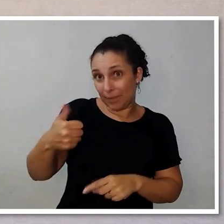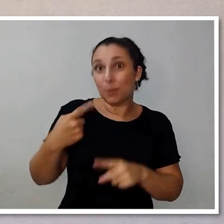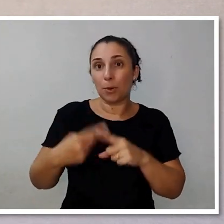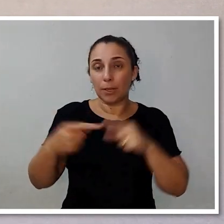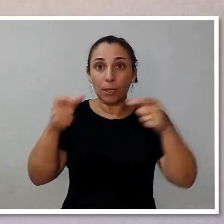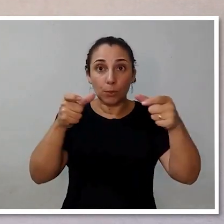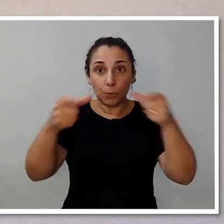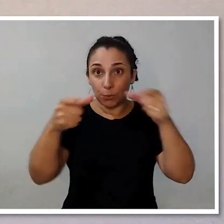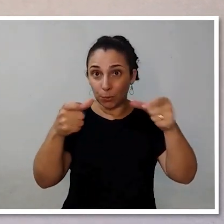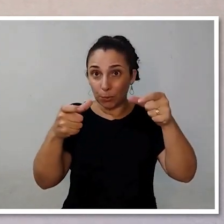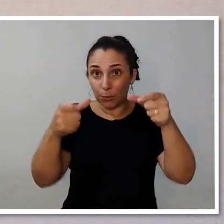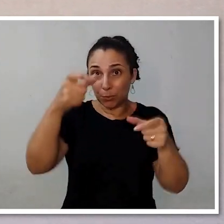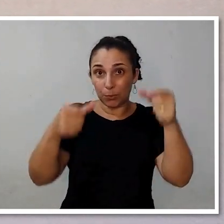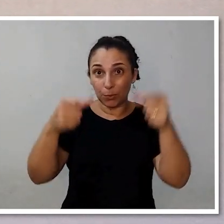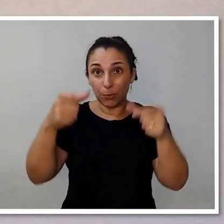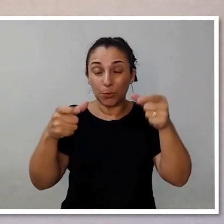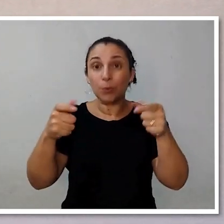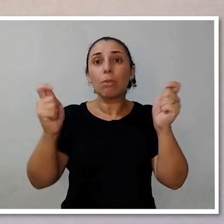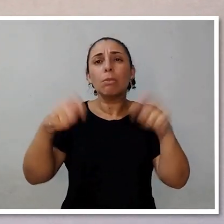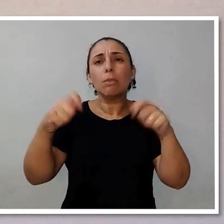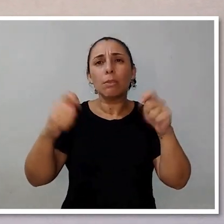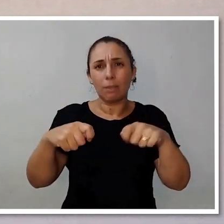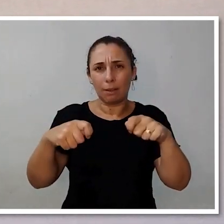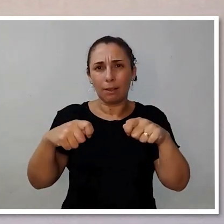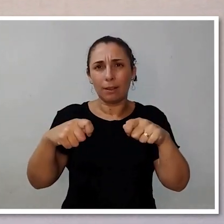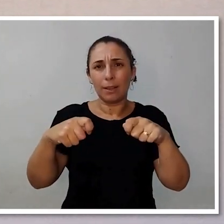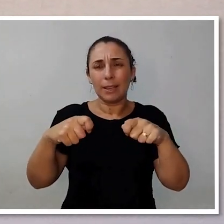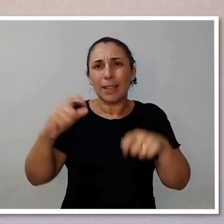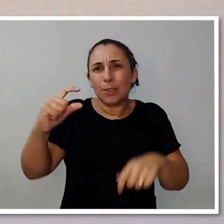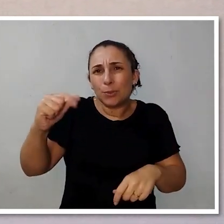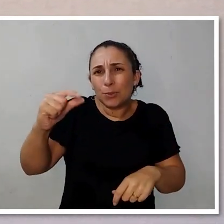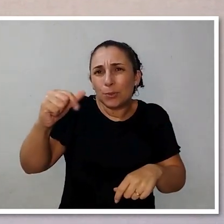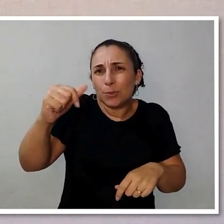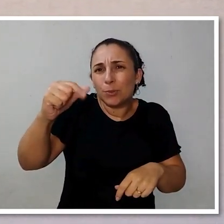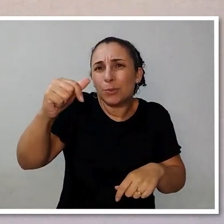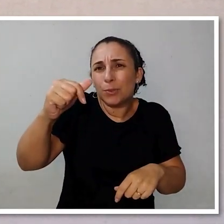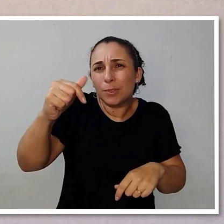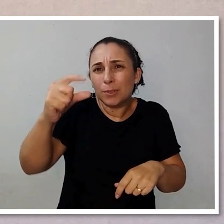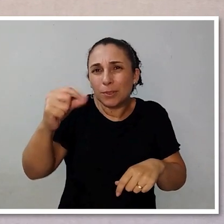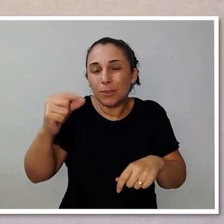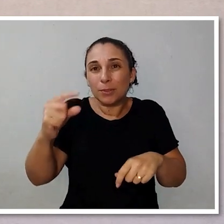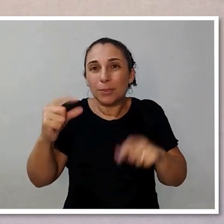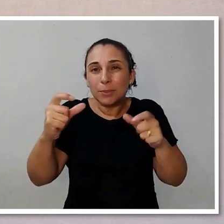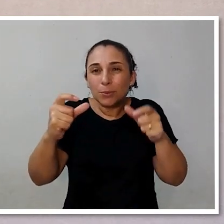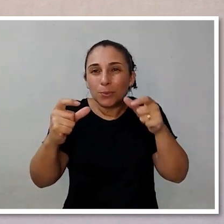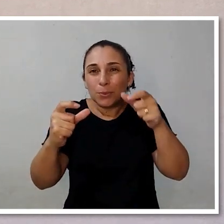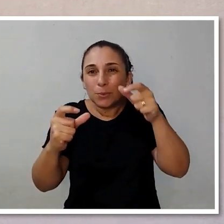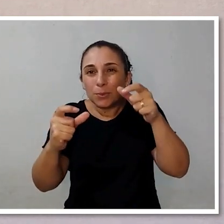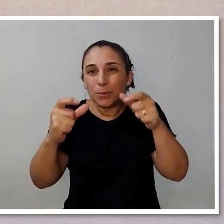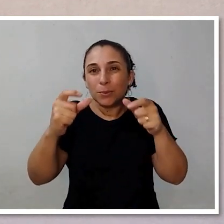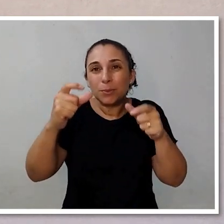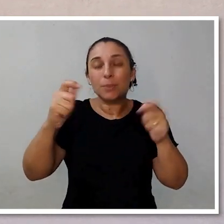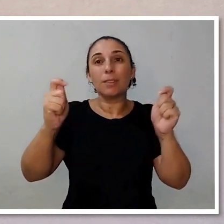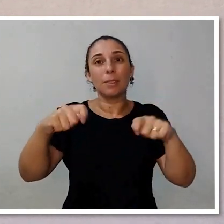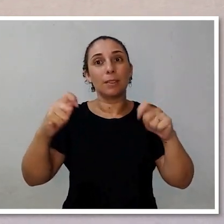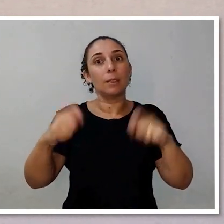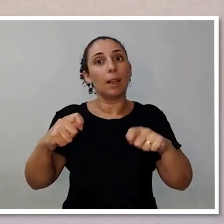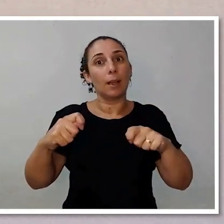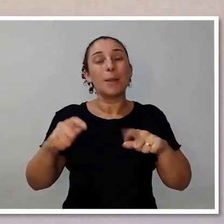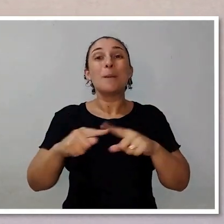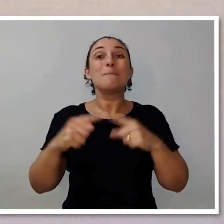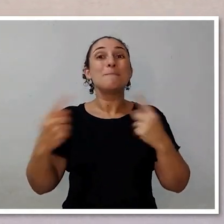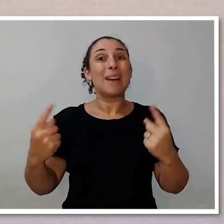vantagem é porque te permite um movimento muito preciso aqui, milimétrico, nos ajustes aqui de cada um dos três ajustes.